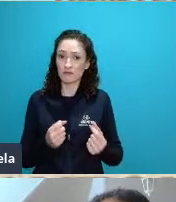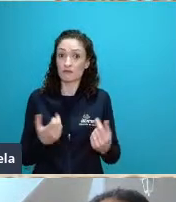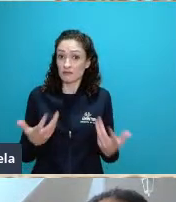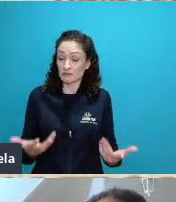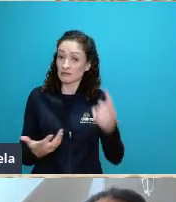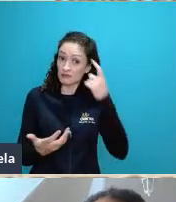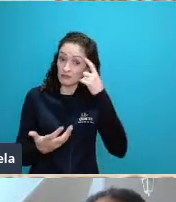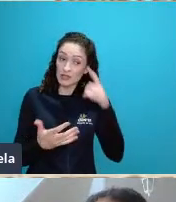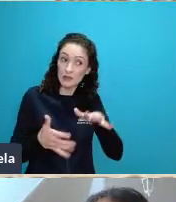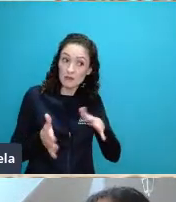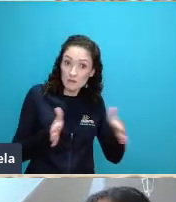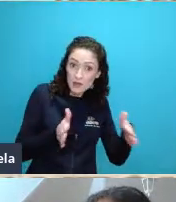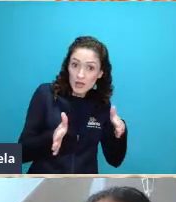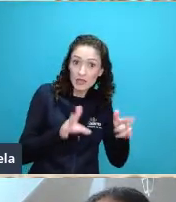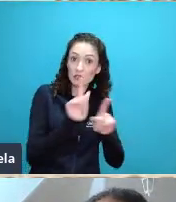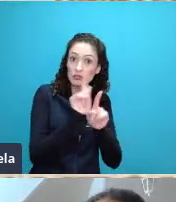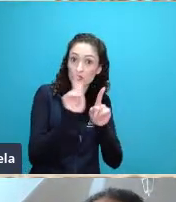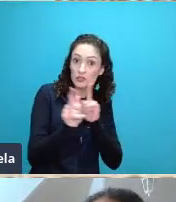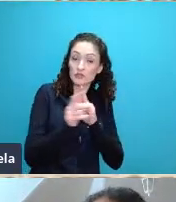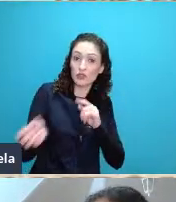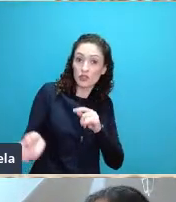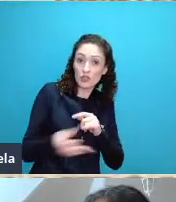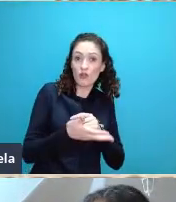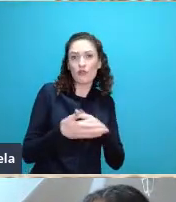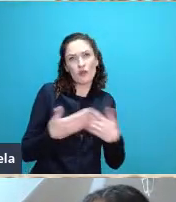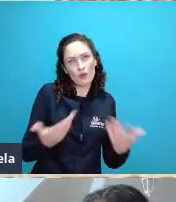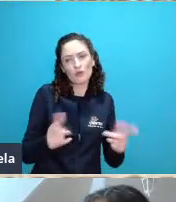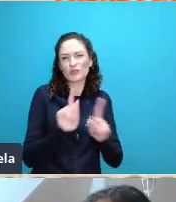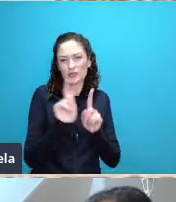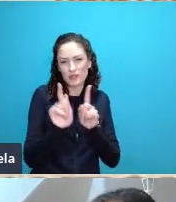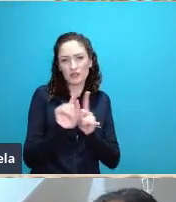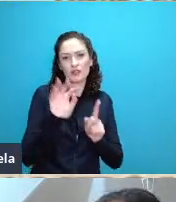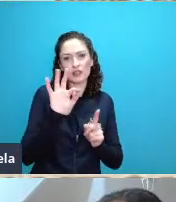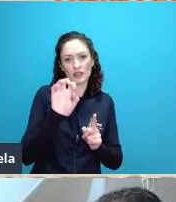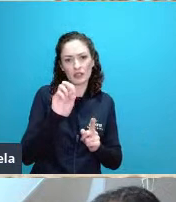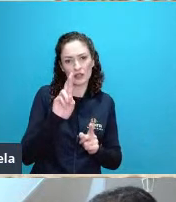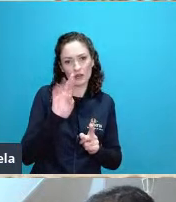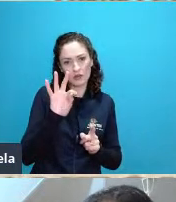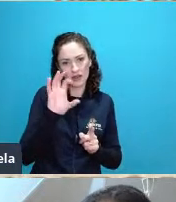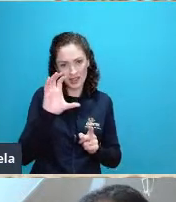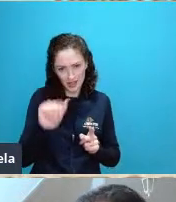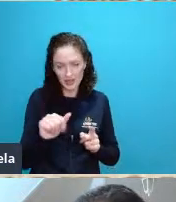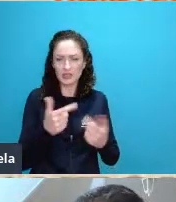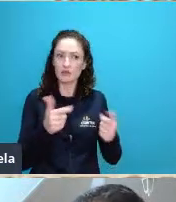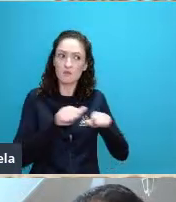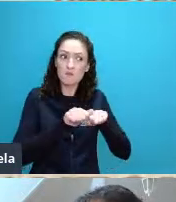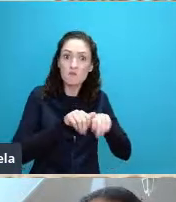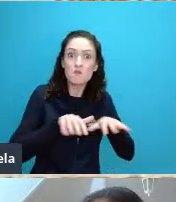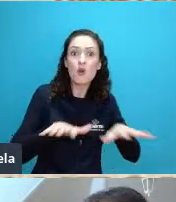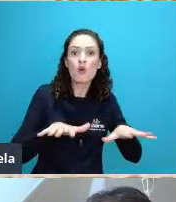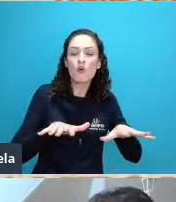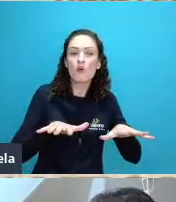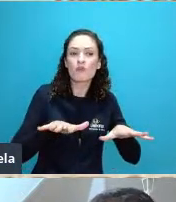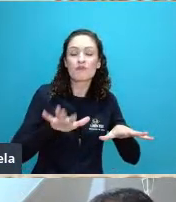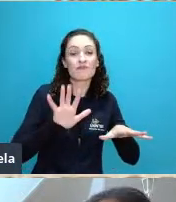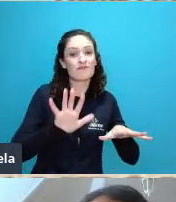geografia geografia teoretica ou geografia quantitativa ela coincide com uma fase